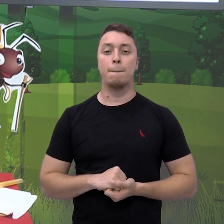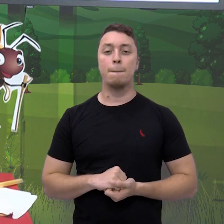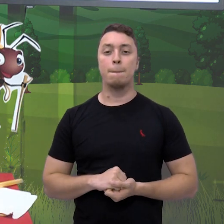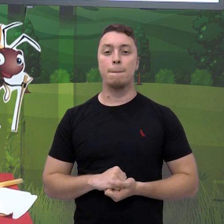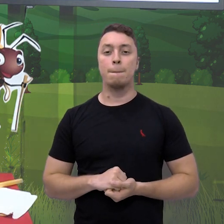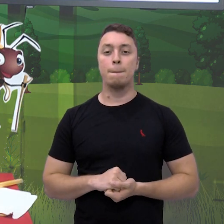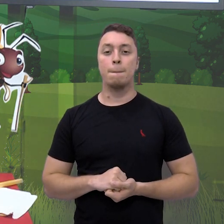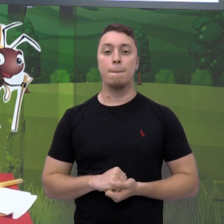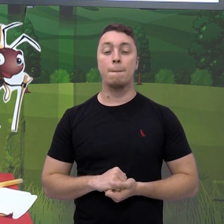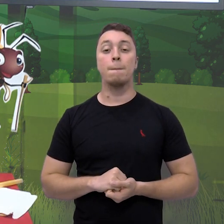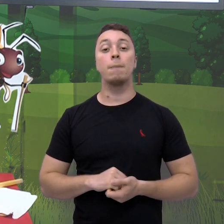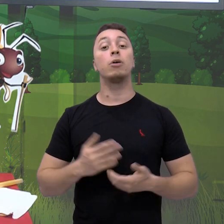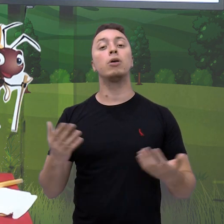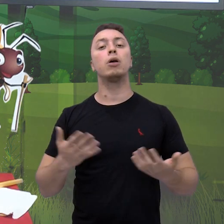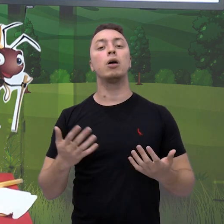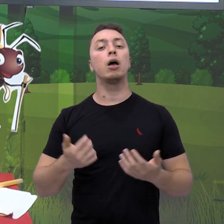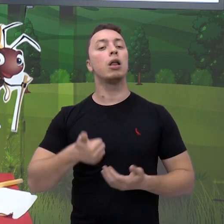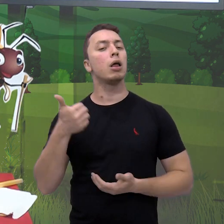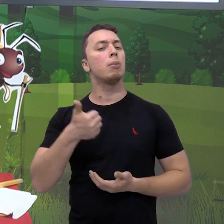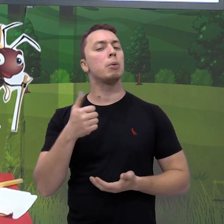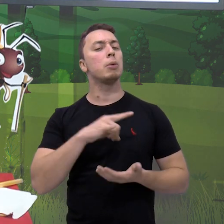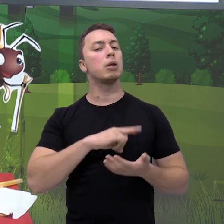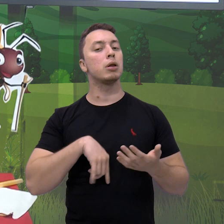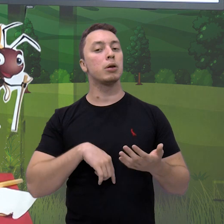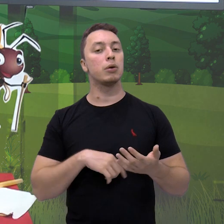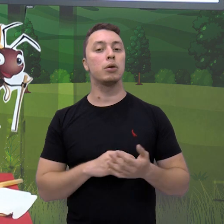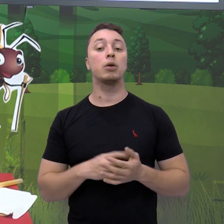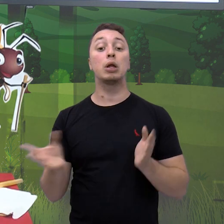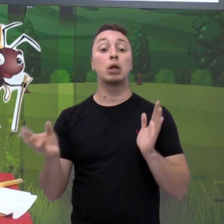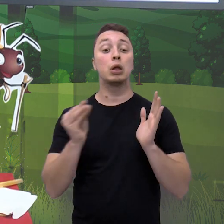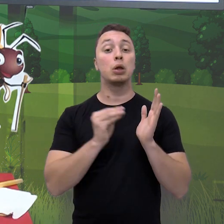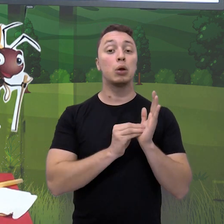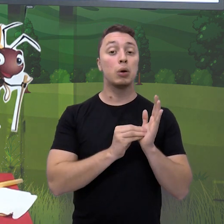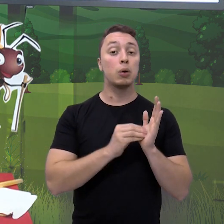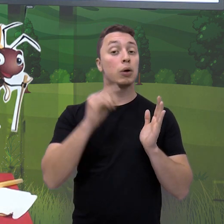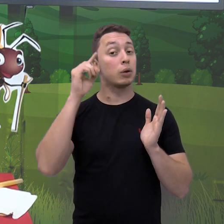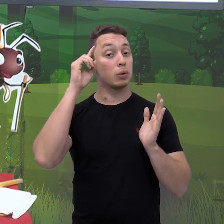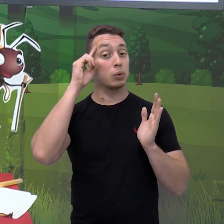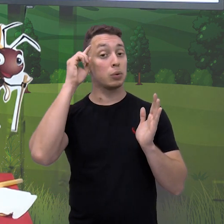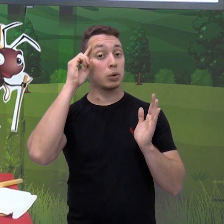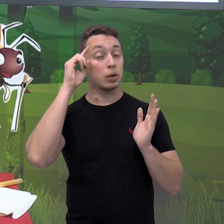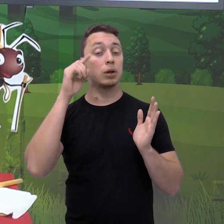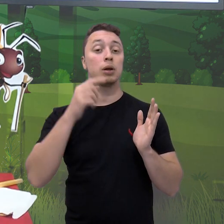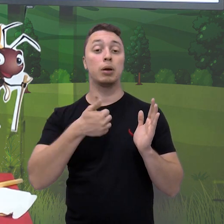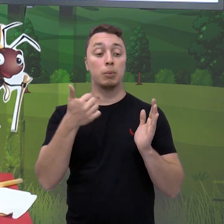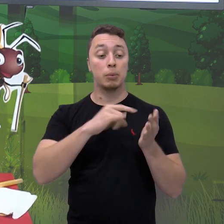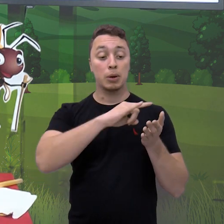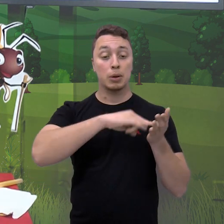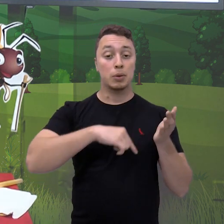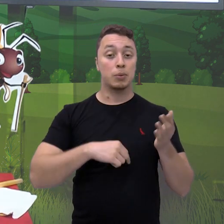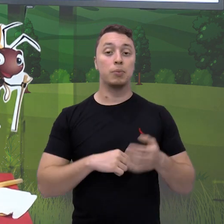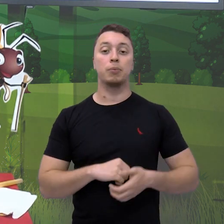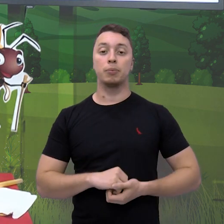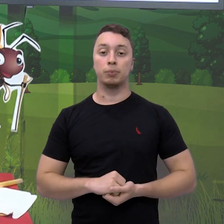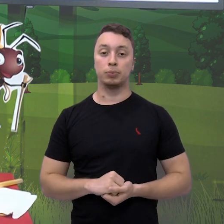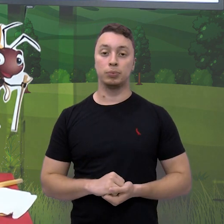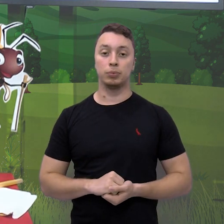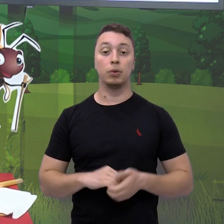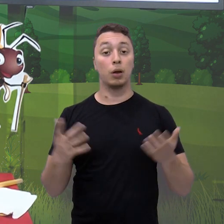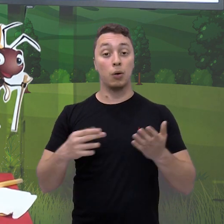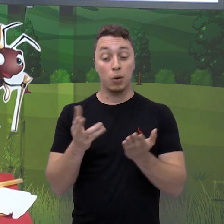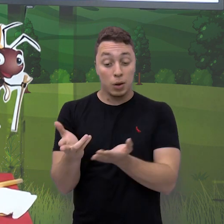E agora, qual a primeira questão da atividade? Coloca a data aí, coloca a primeira questão. Você agora vai fazer um